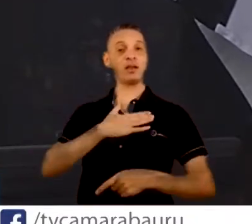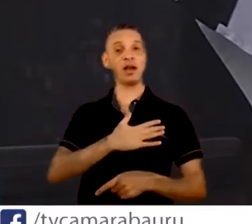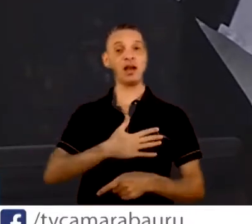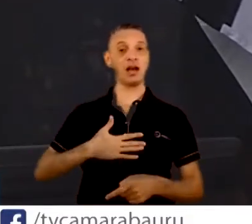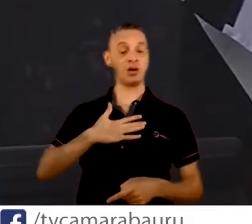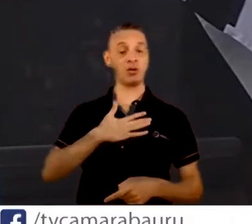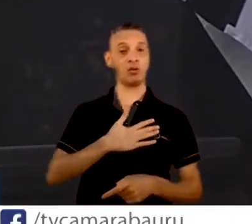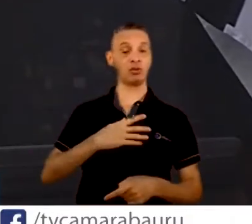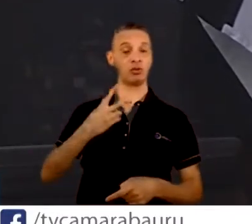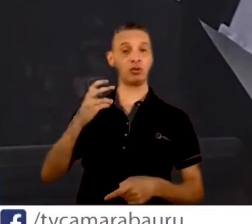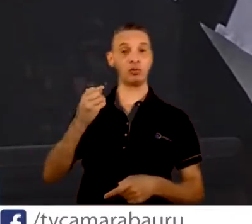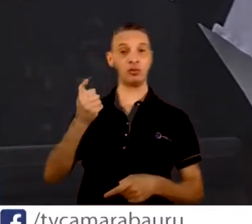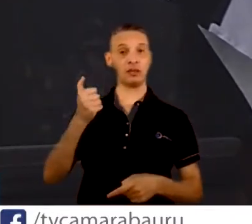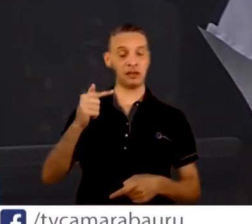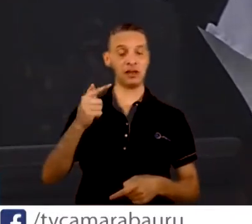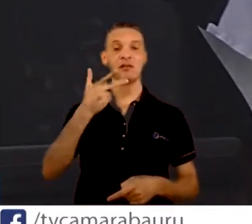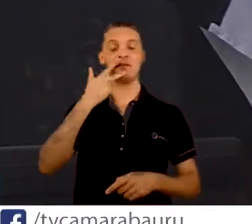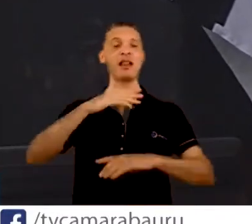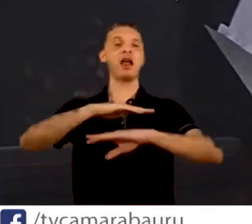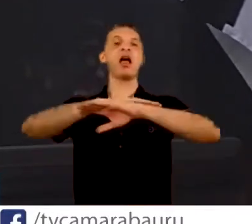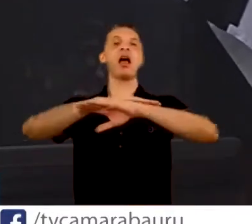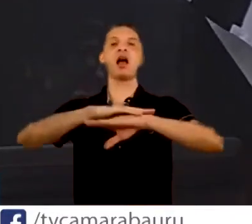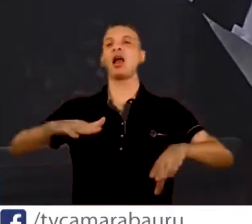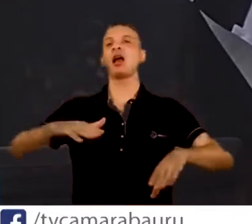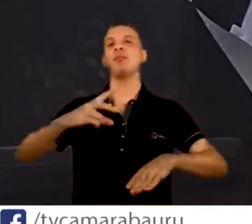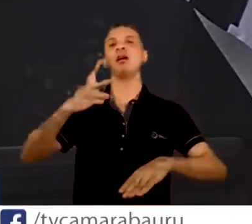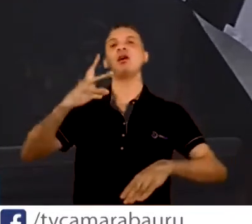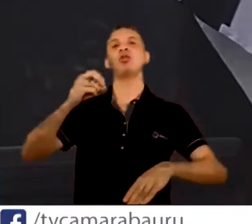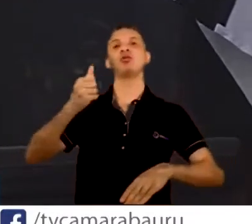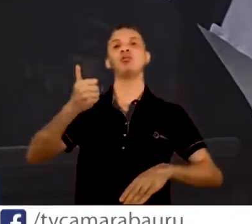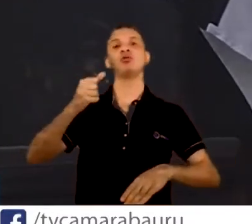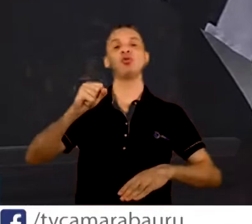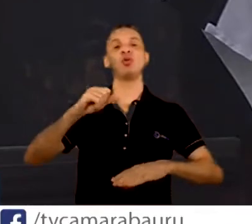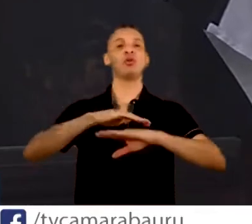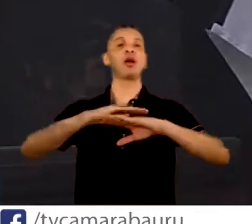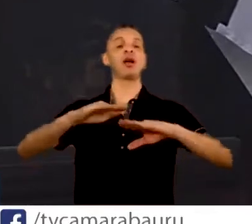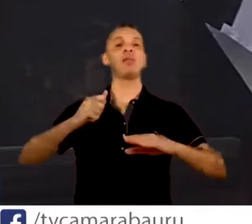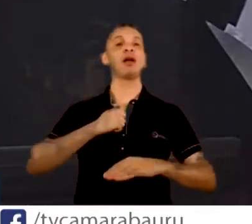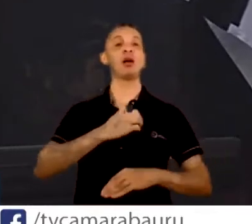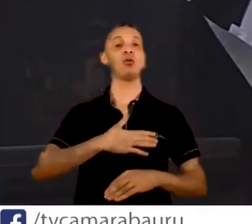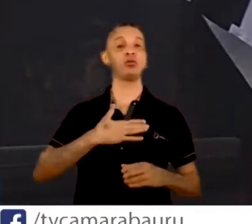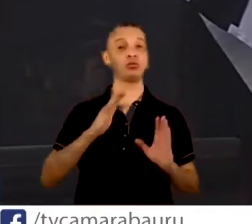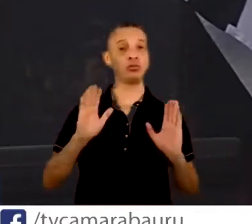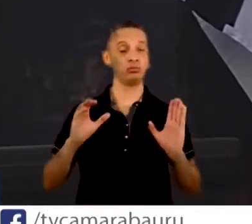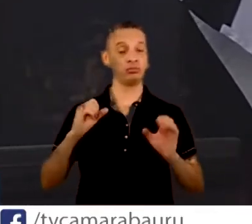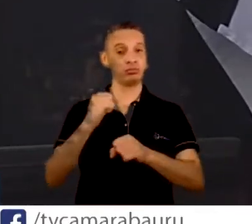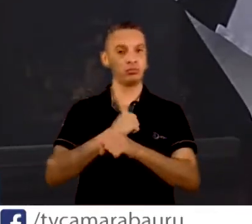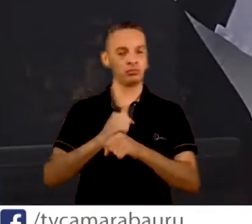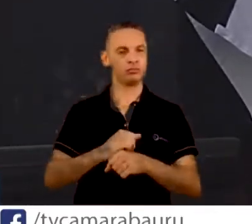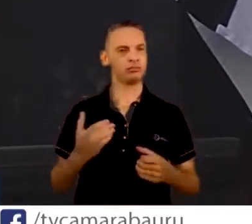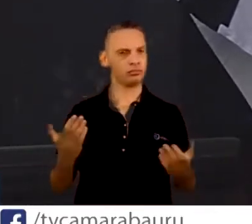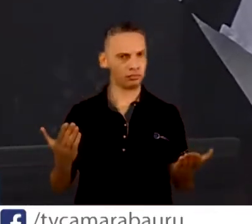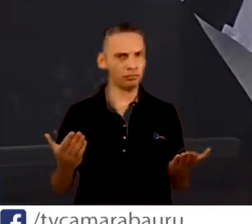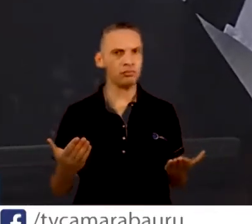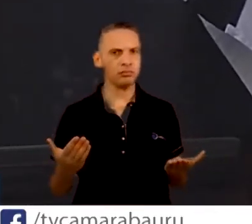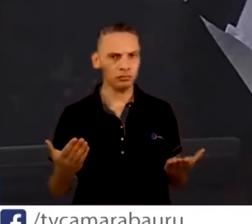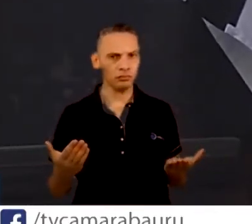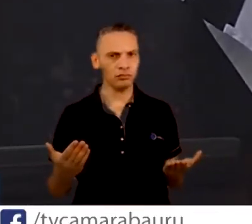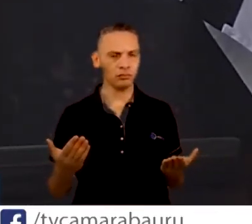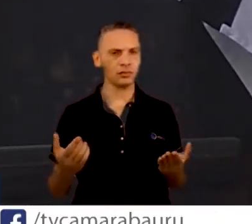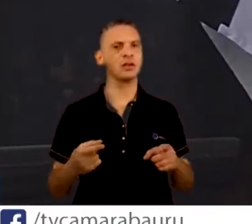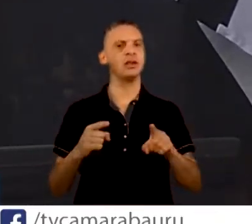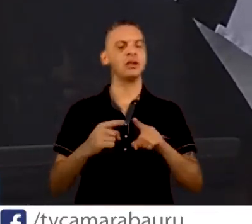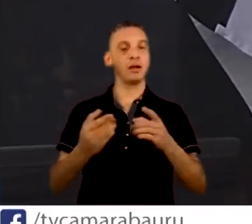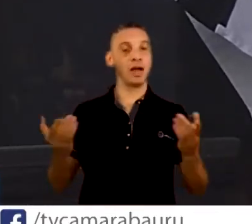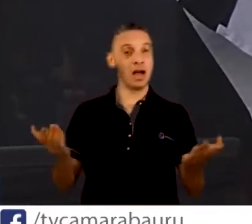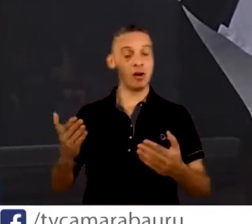terminariam em agosto, ou segundo semestre de 2018. Não parece a mesma tranquilidade